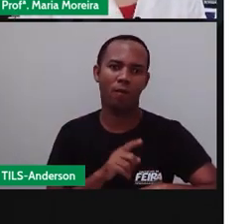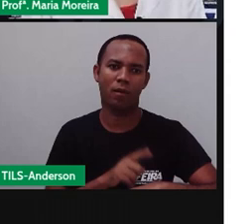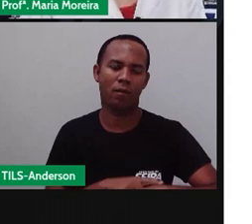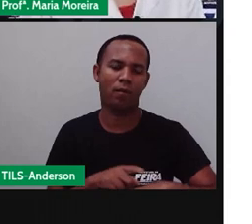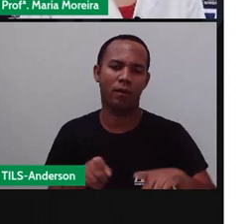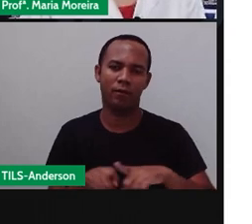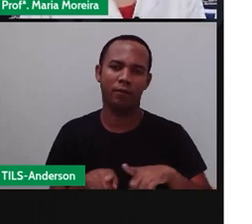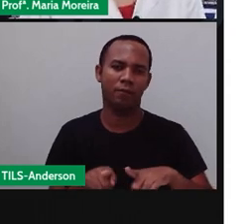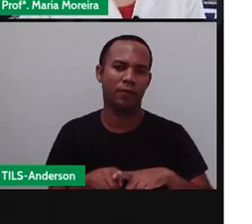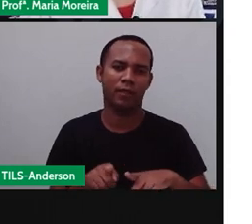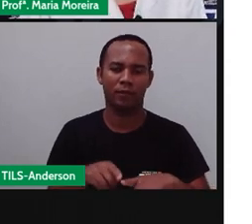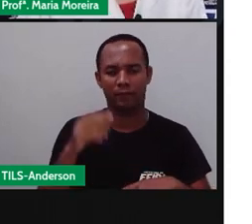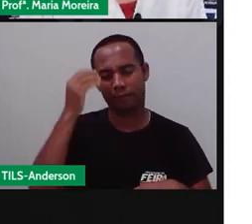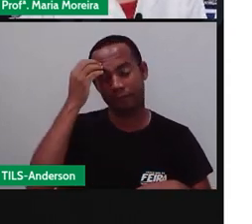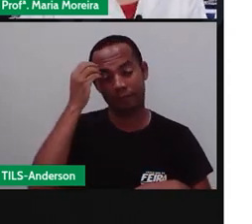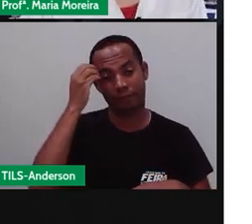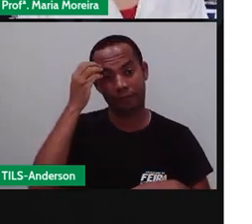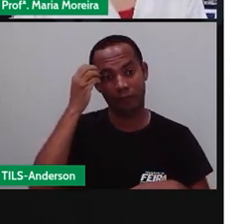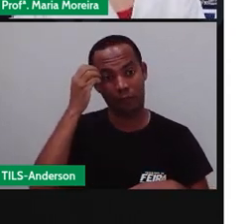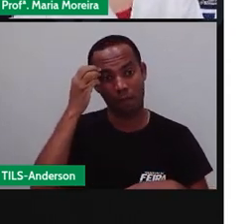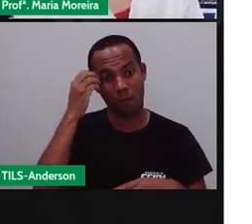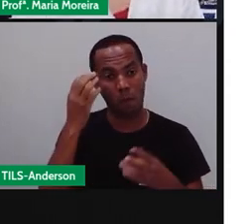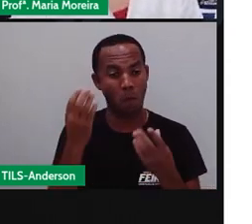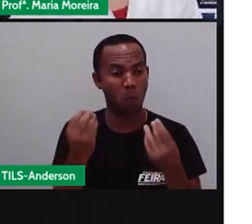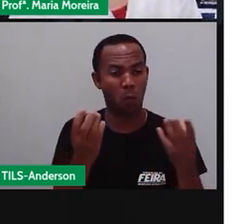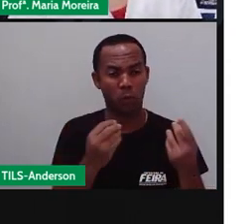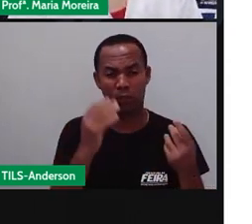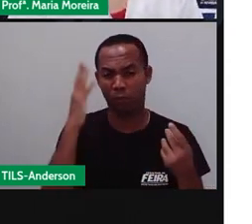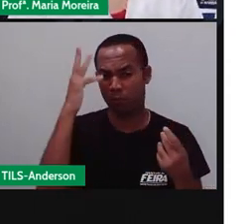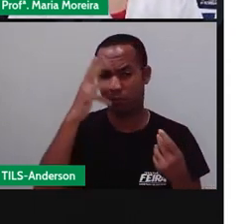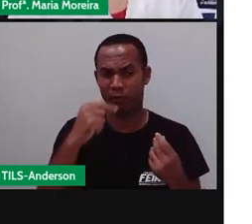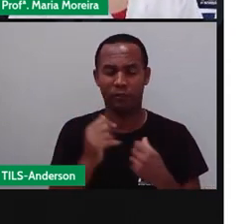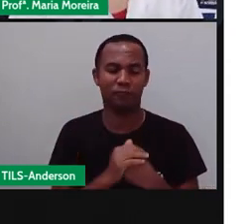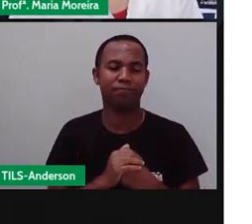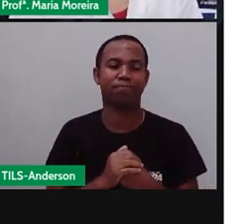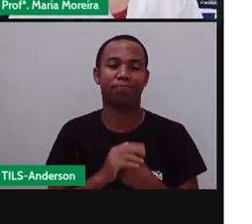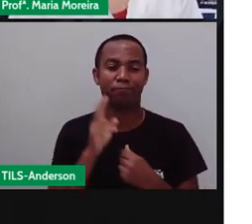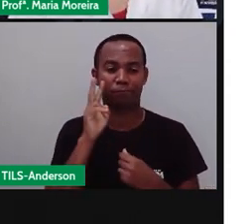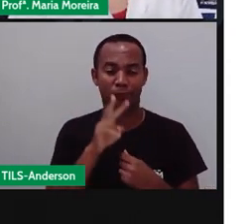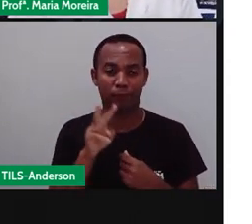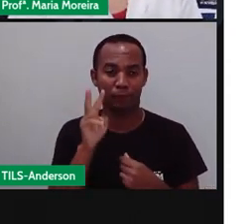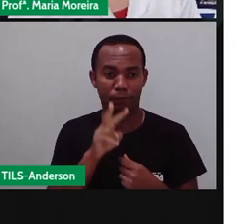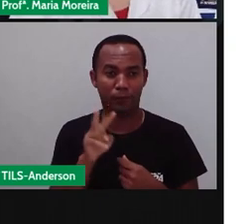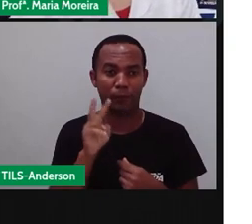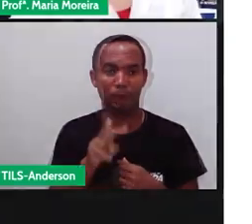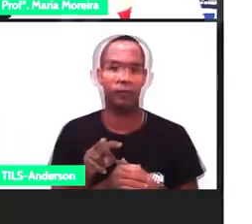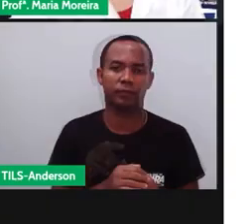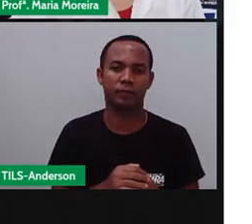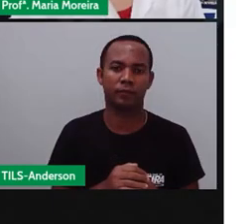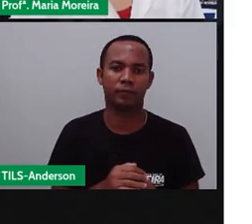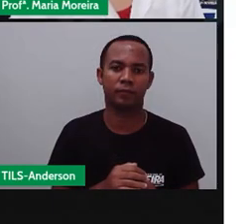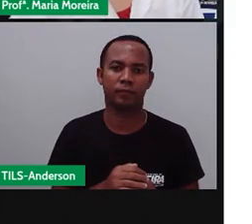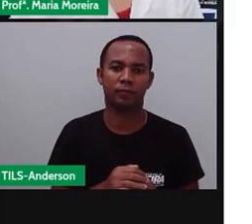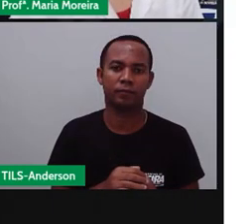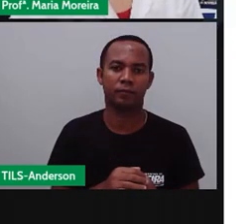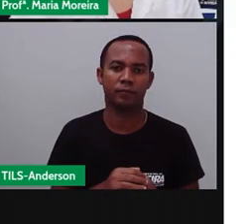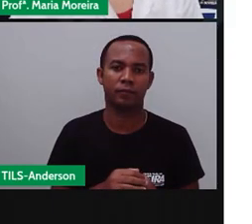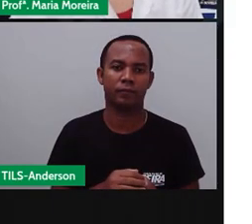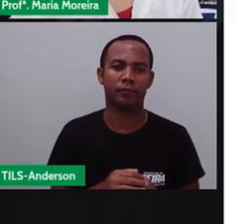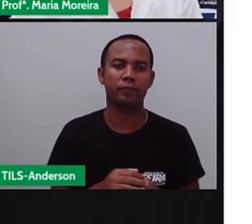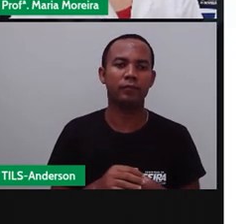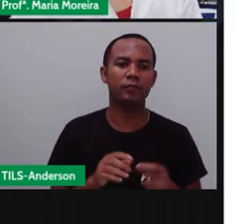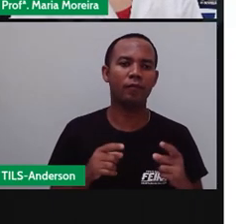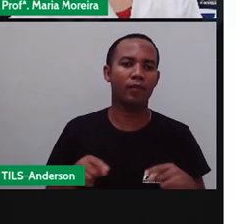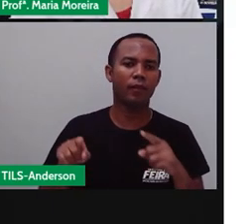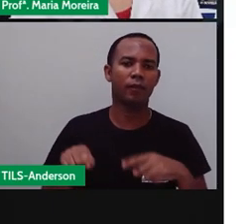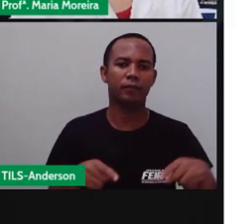que não aconteça nenhum tipo de erro. E é muito bonito de se ver, a estava aqui encantado olhando, assistindo junto com vocês. Bom, o ritmo da